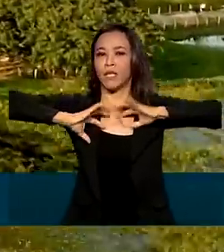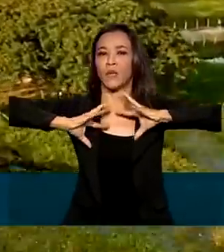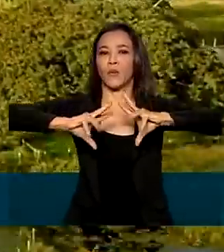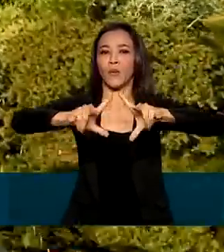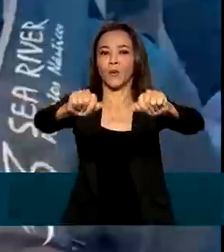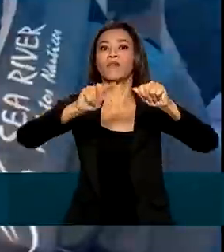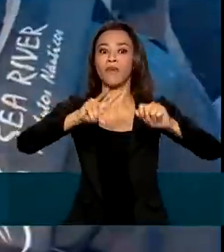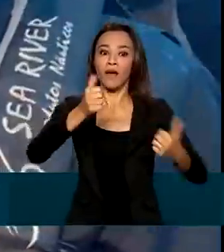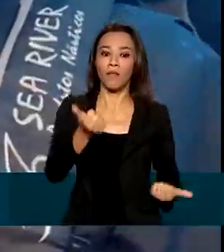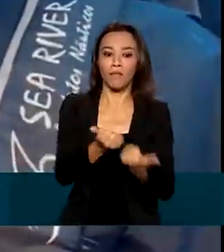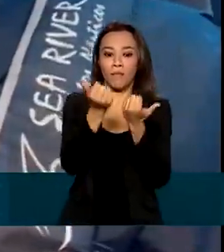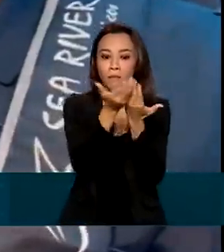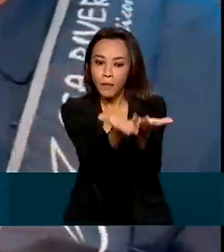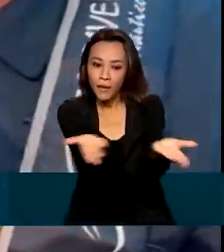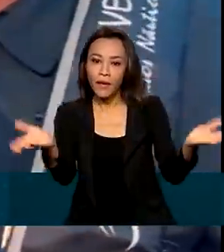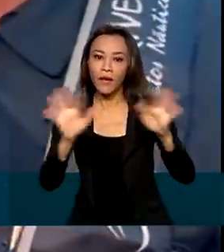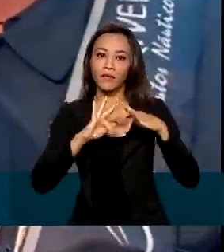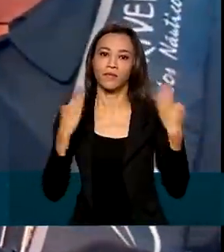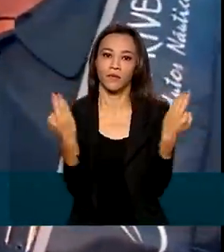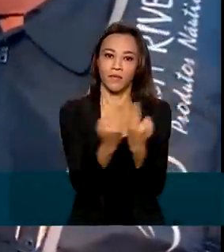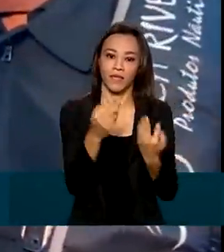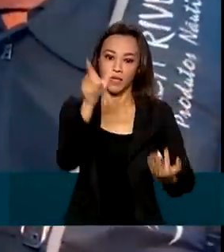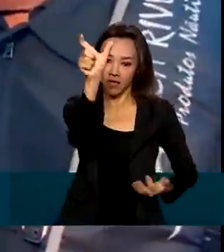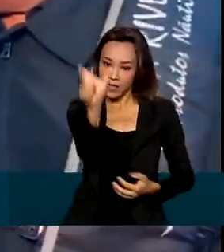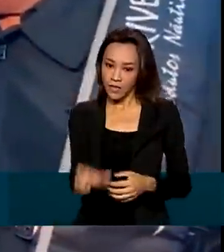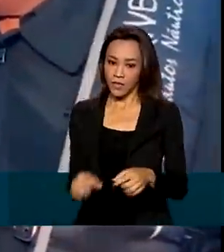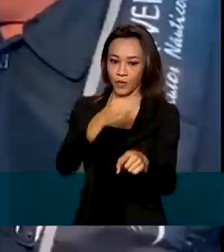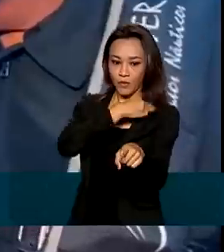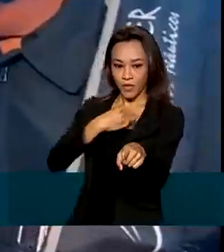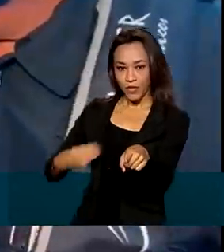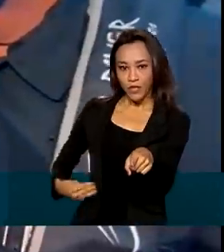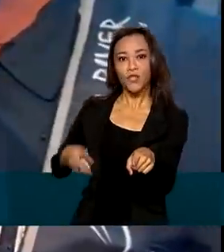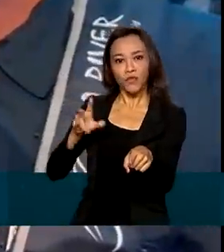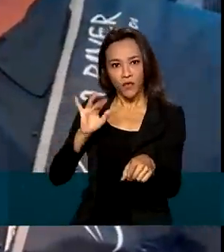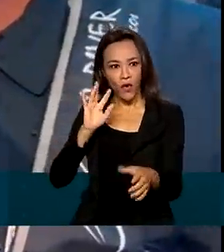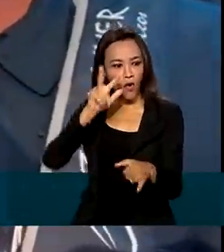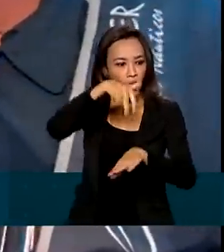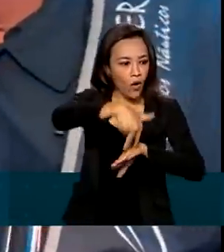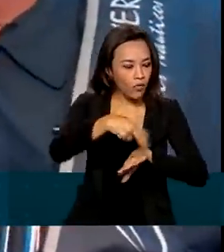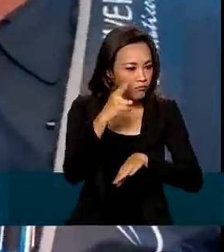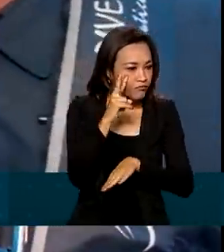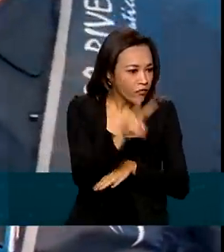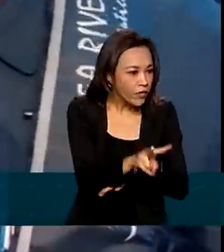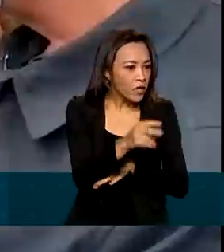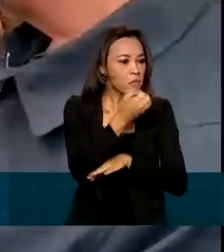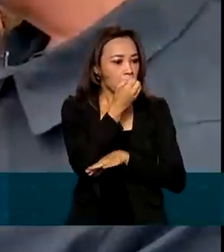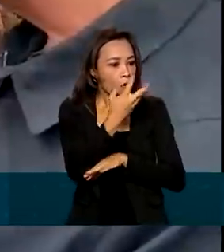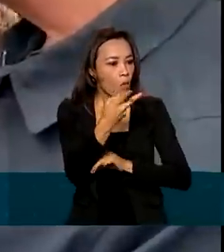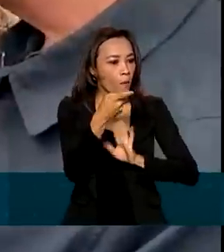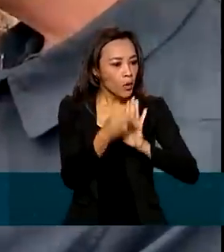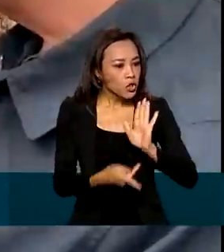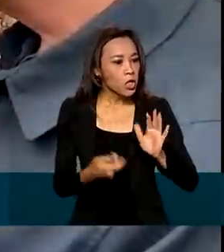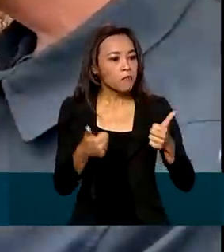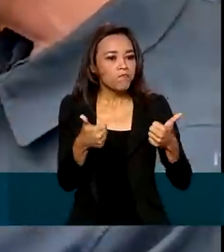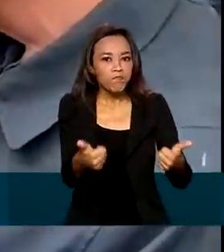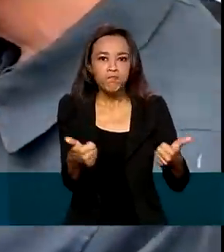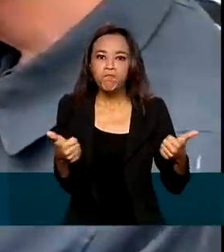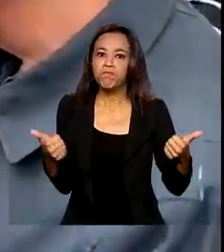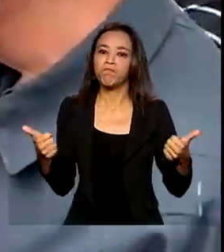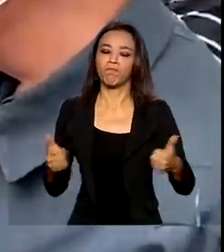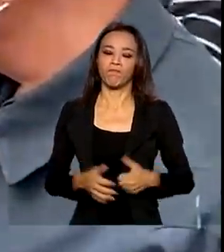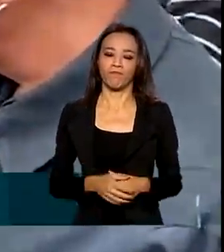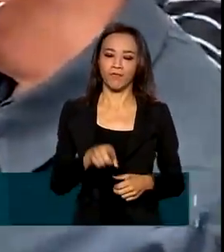que vivem na região. O ministro de Minas e Energia, Bento Albuquerque, foi conferir de perto os benefícios do projeto. É uma verdadeira